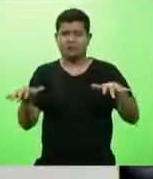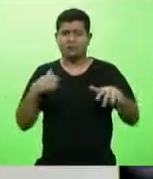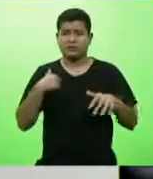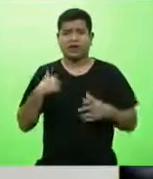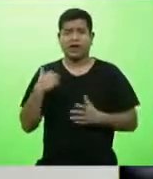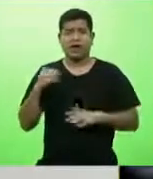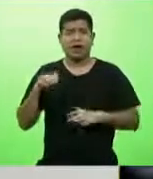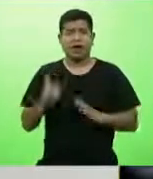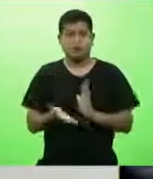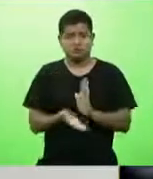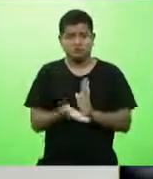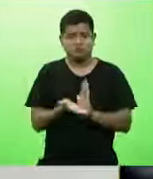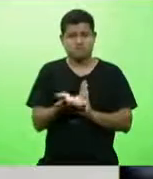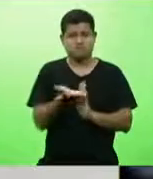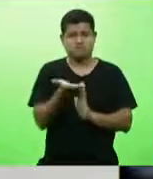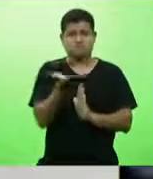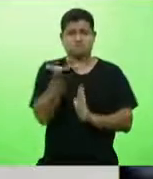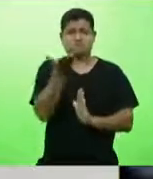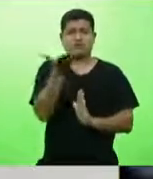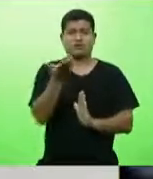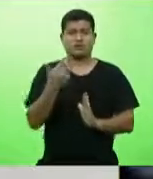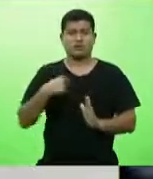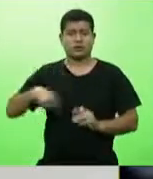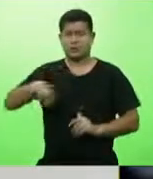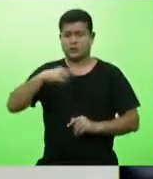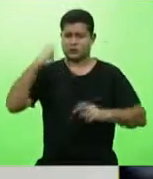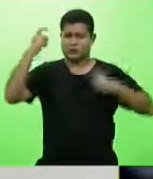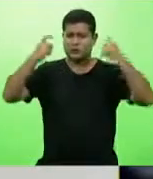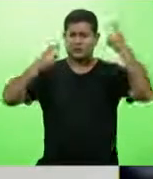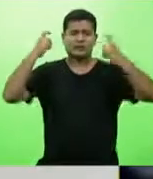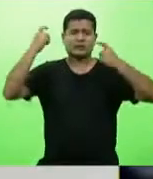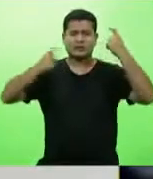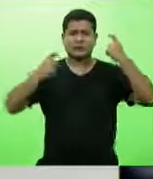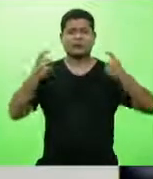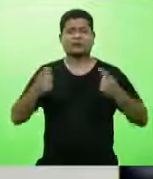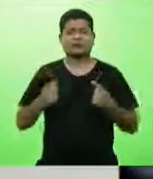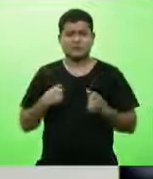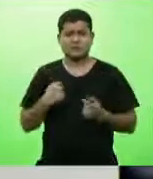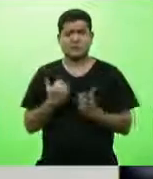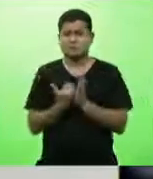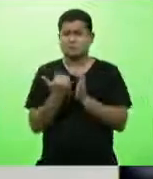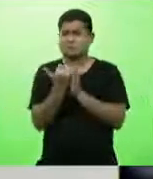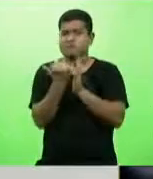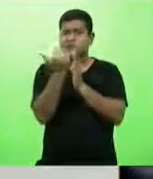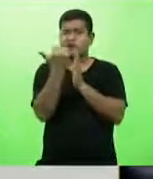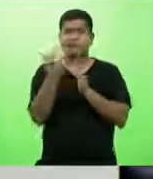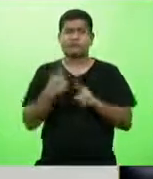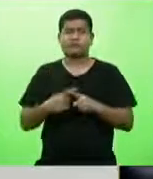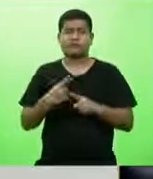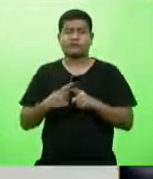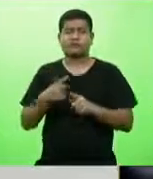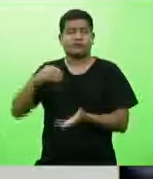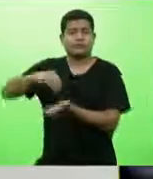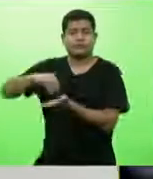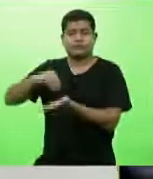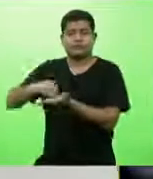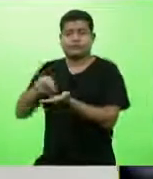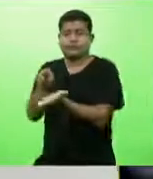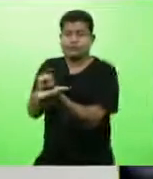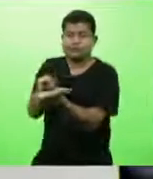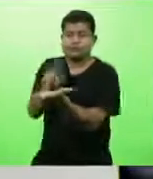o quanto que vem preocupando a falta de leitos hospitalares, de clínicas,